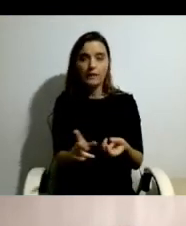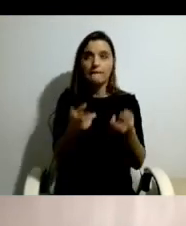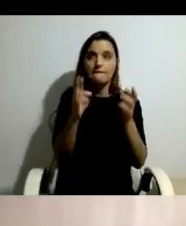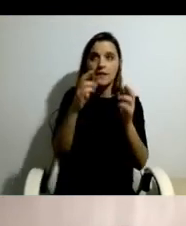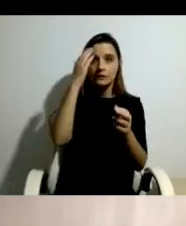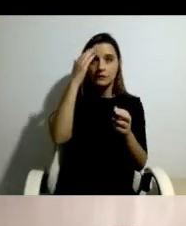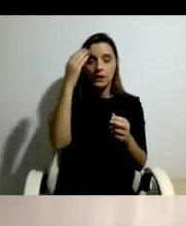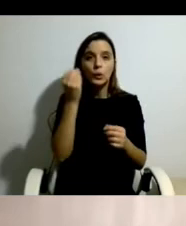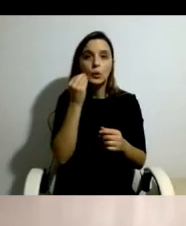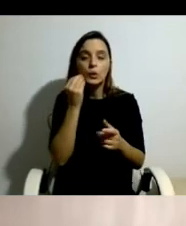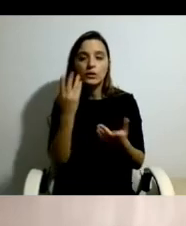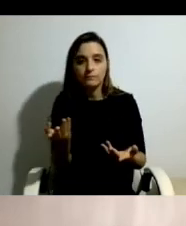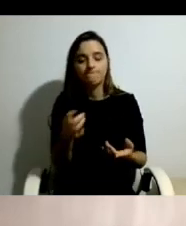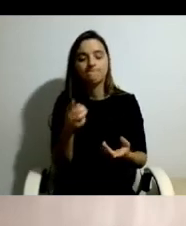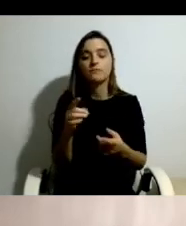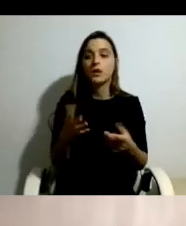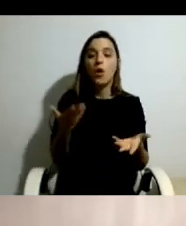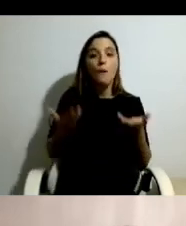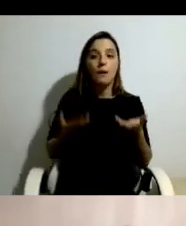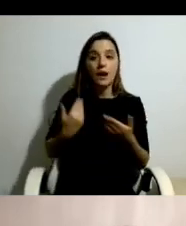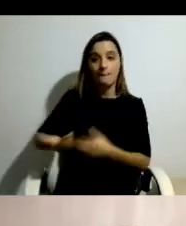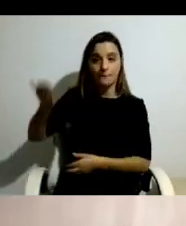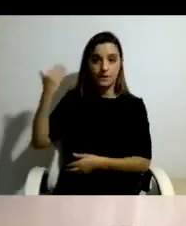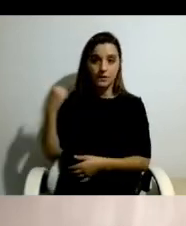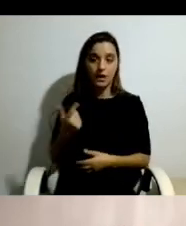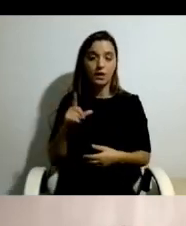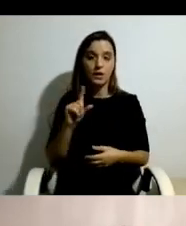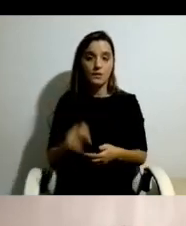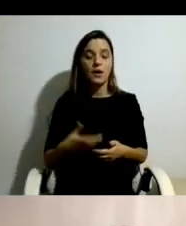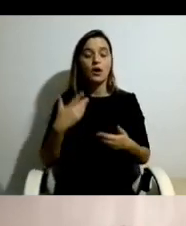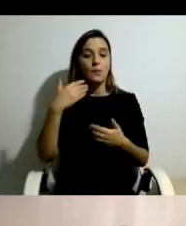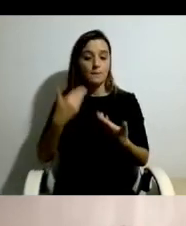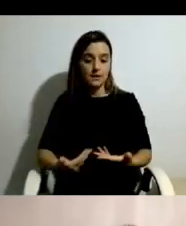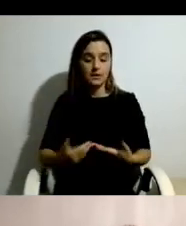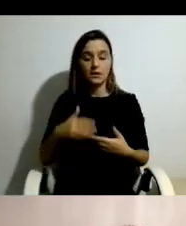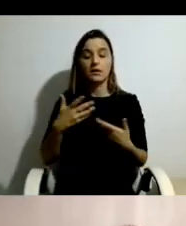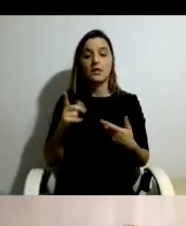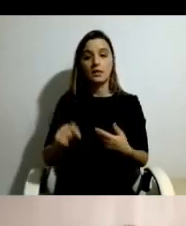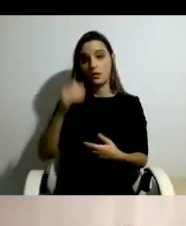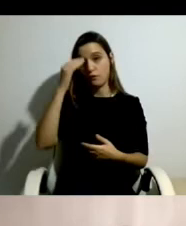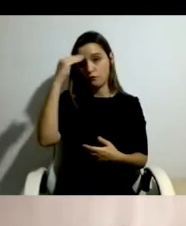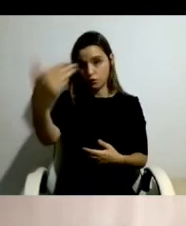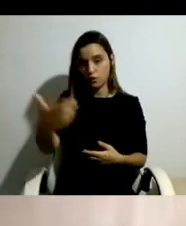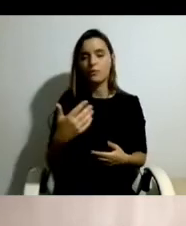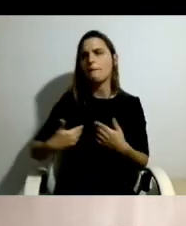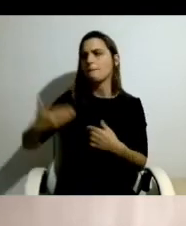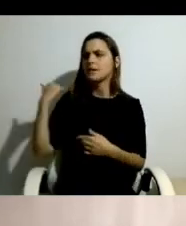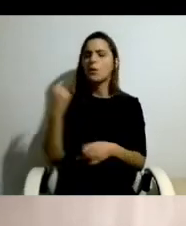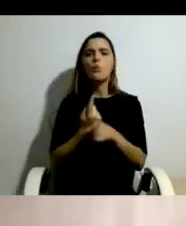Isto face ao passado, face ao presente e face ao futuro. Face ao passado porque temos que ter em conta que